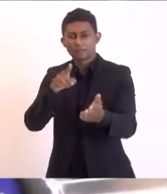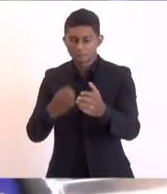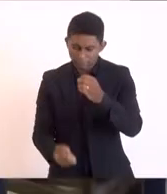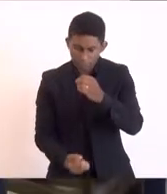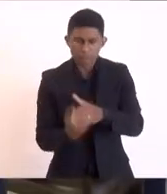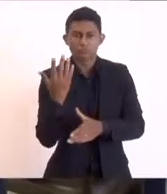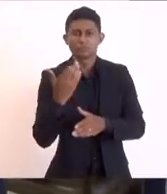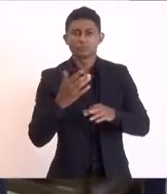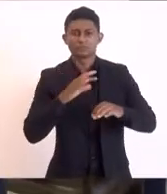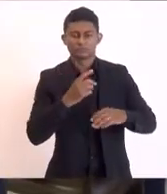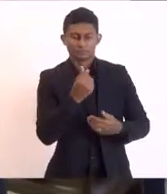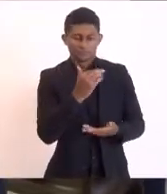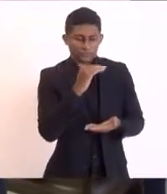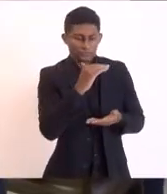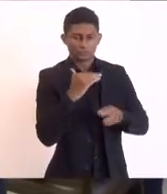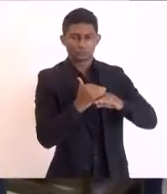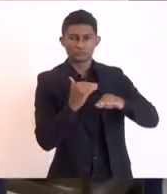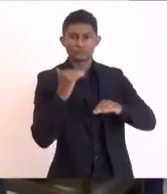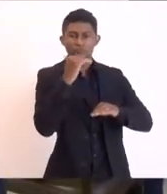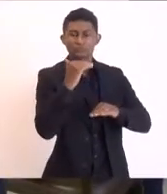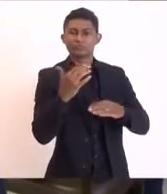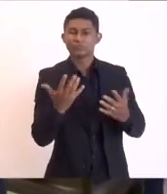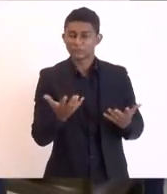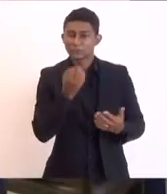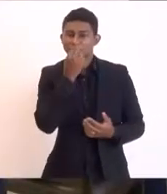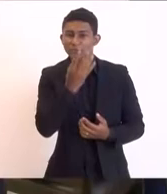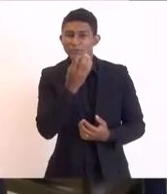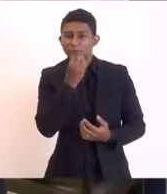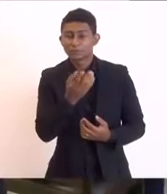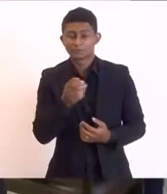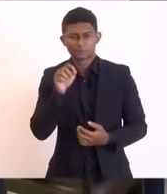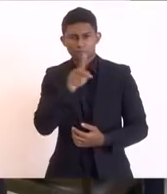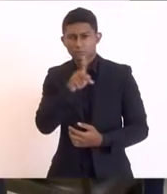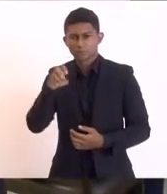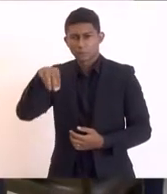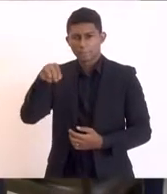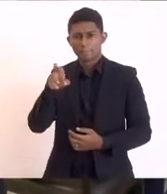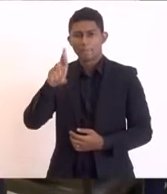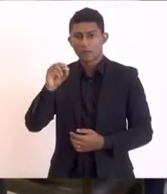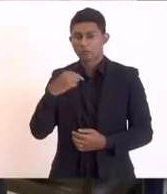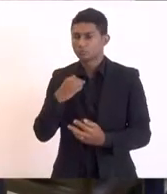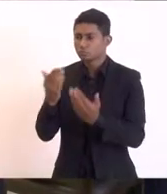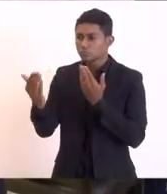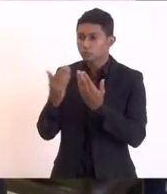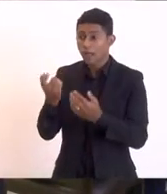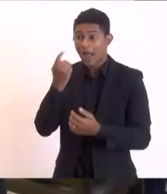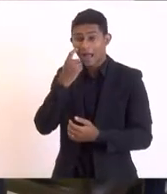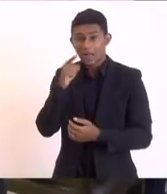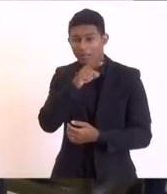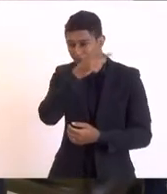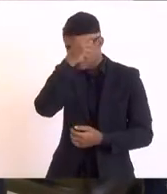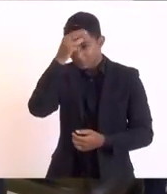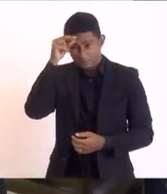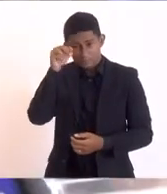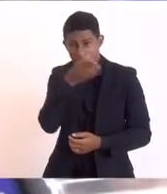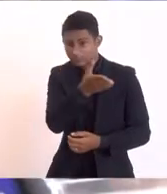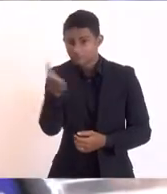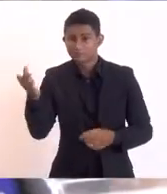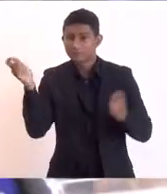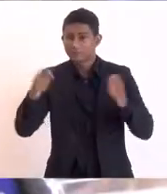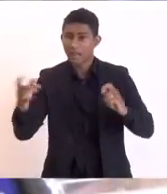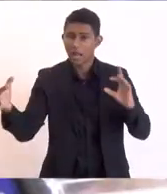fundo soberano eu penso aqui conversando com o professor Mauro Osório de repente as prefeituras podem entrar nesse fundo também